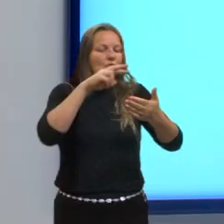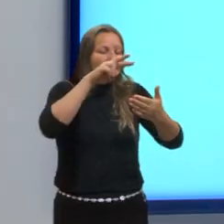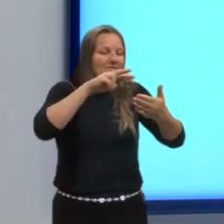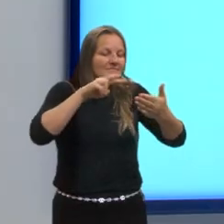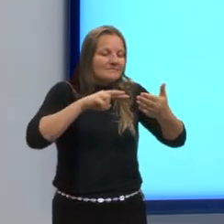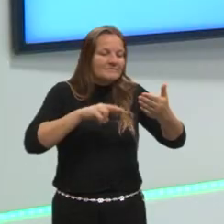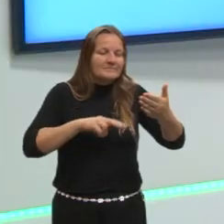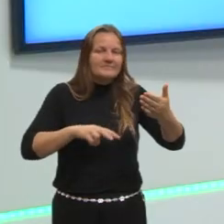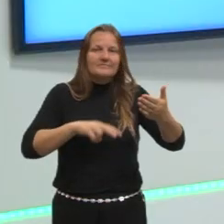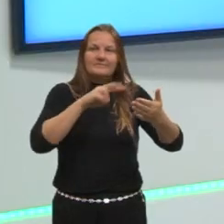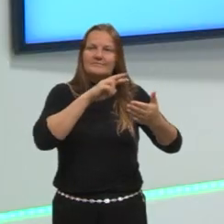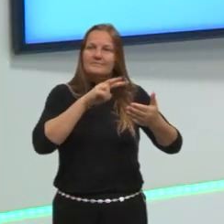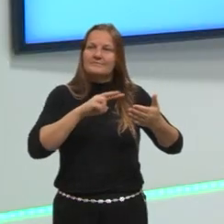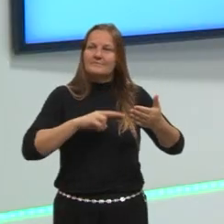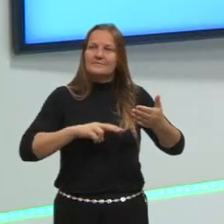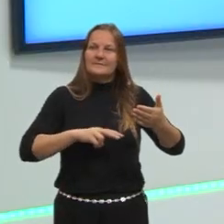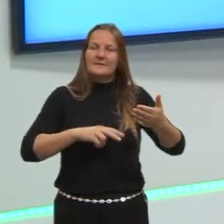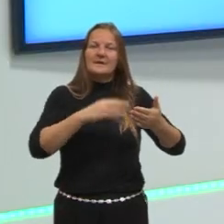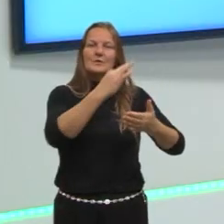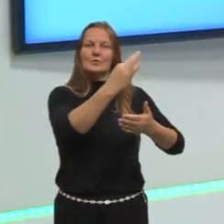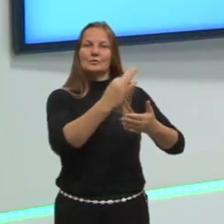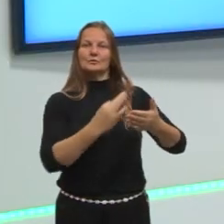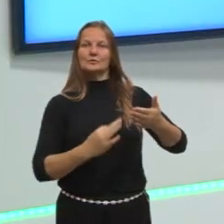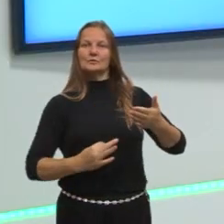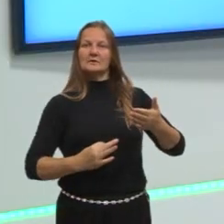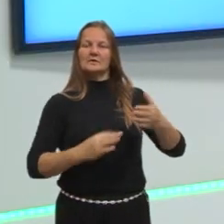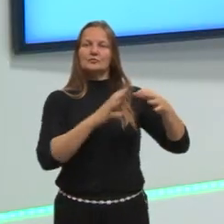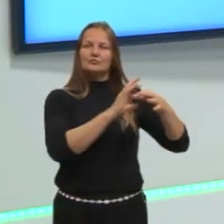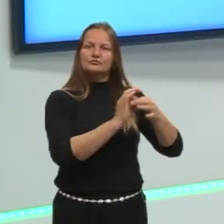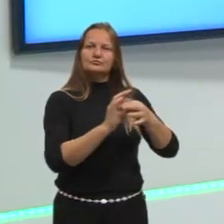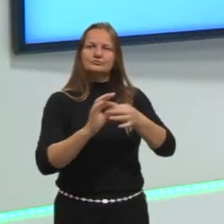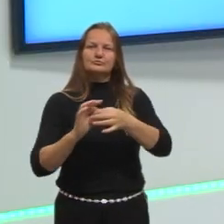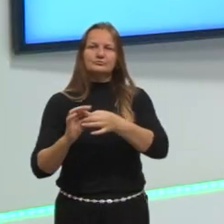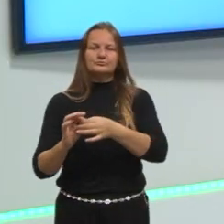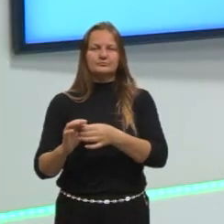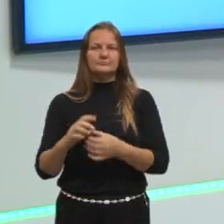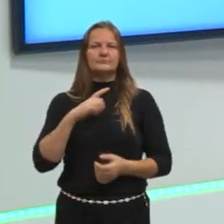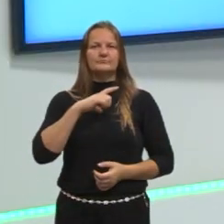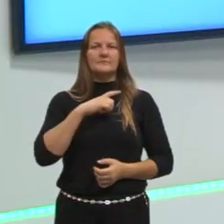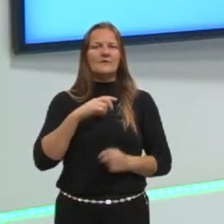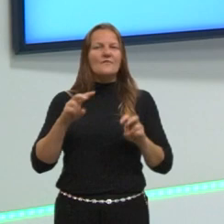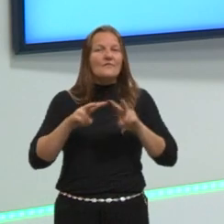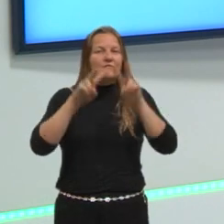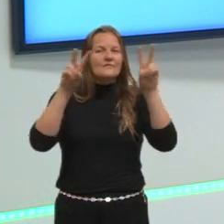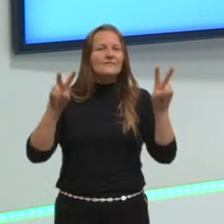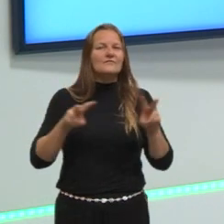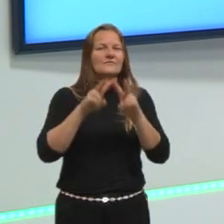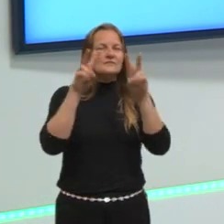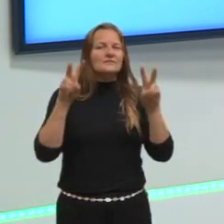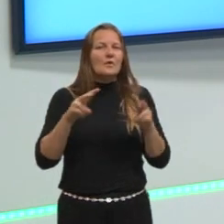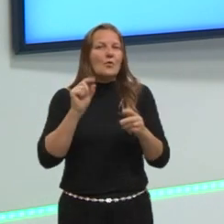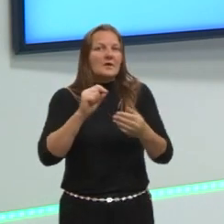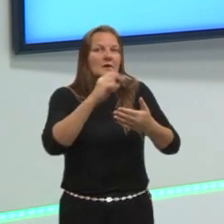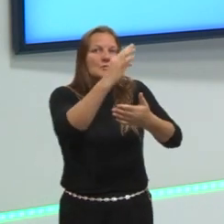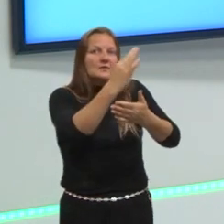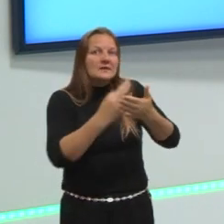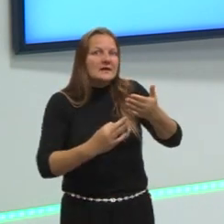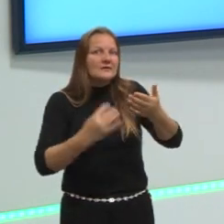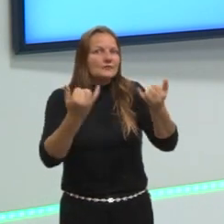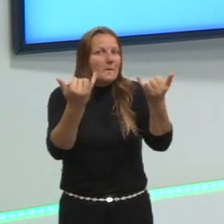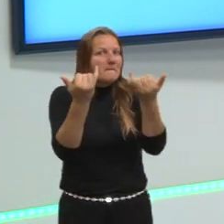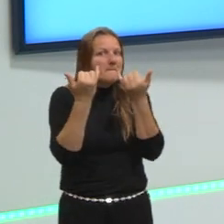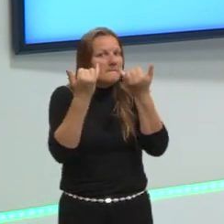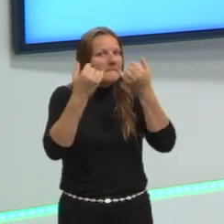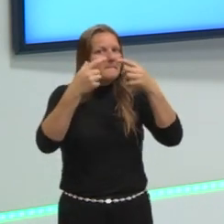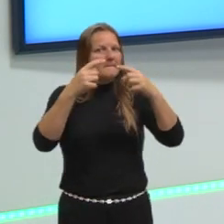ponta da língua, se você não souber contextualizar, se você não souber visualizar ali o que o enunciado está